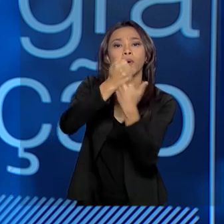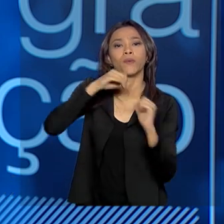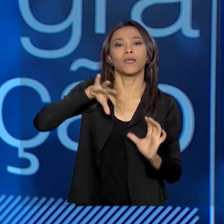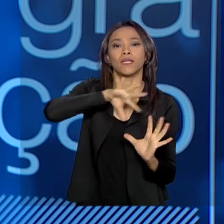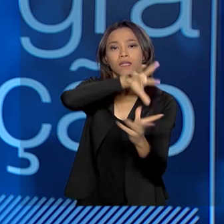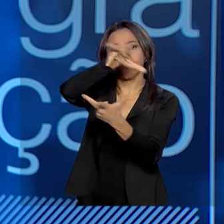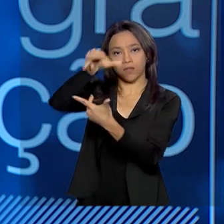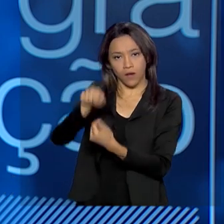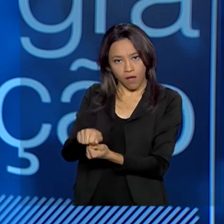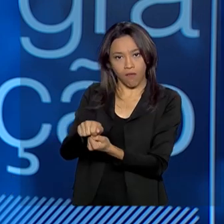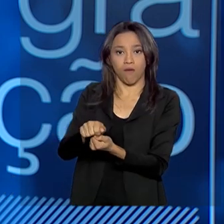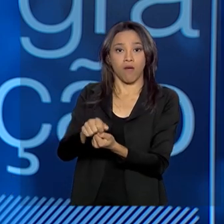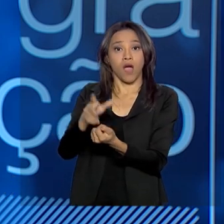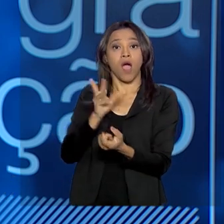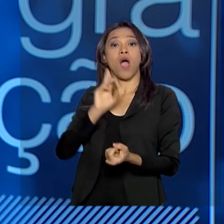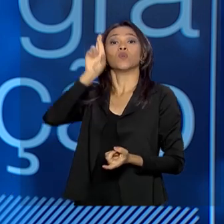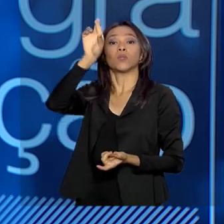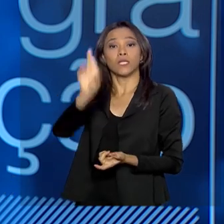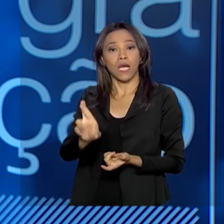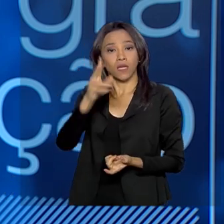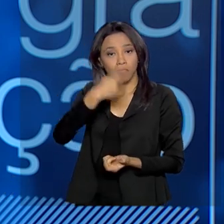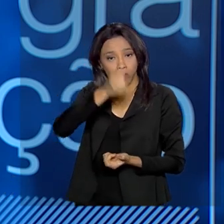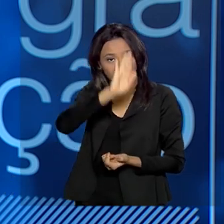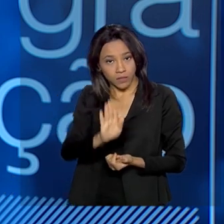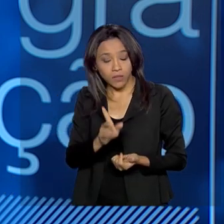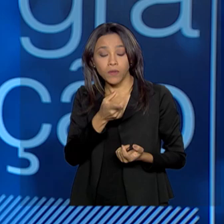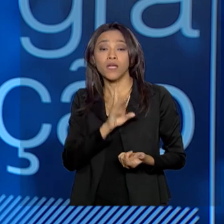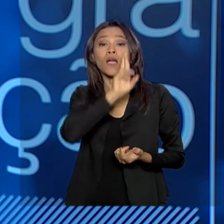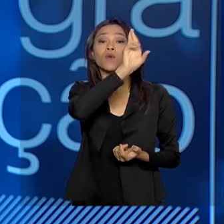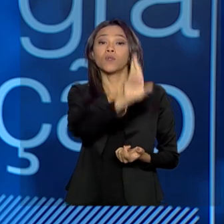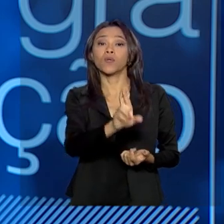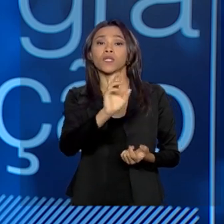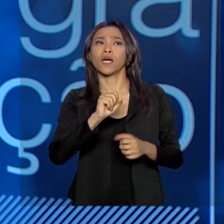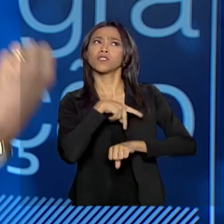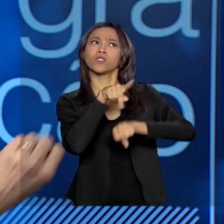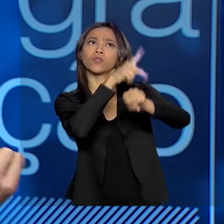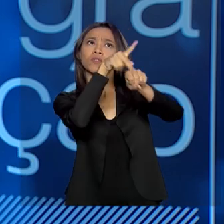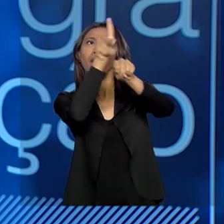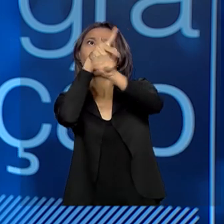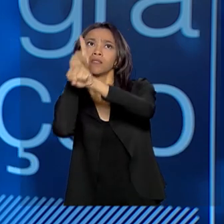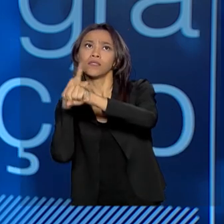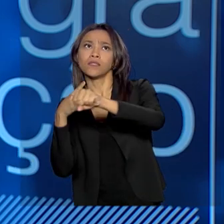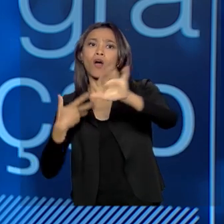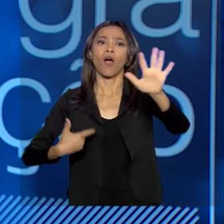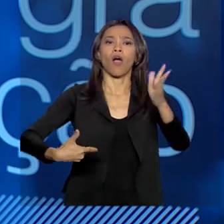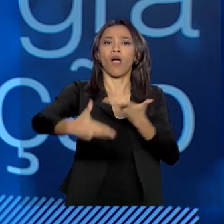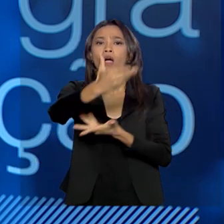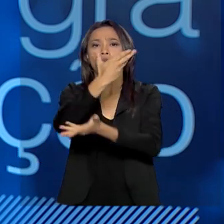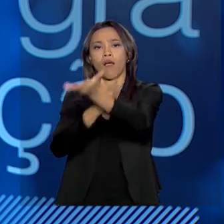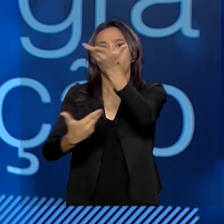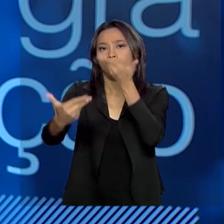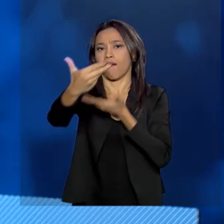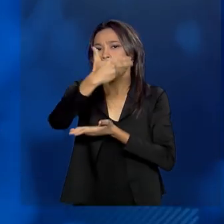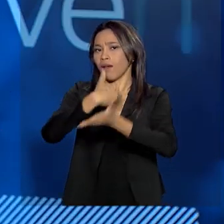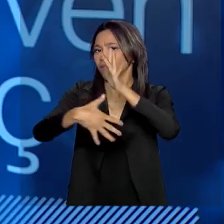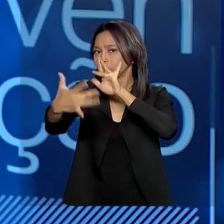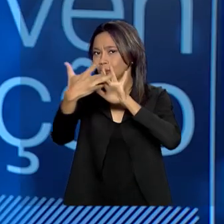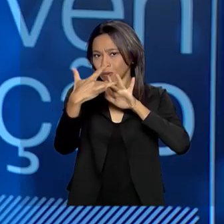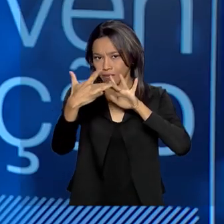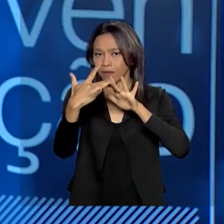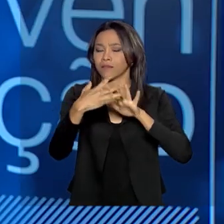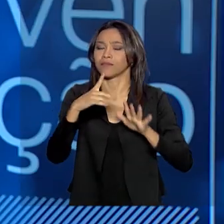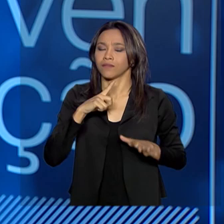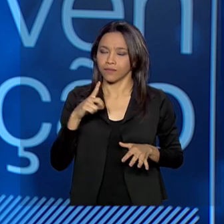autoridades brasileiras a autoridades estrangeiras e de autoridades estrangeiras a autoridades brasileiras. Nosso trabalho ali